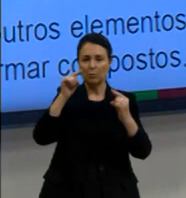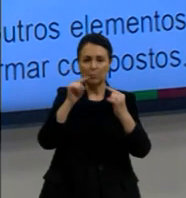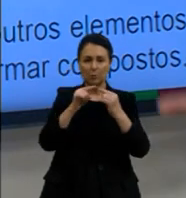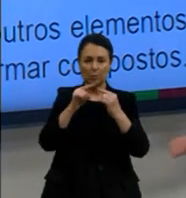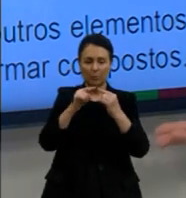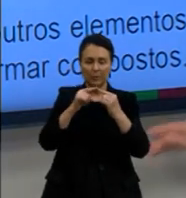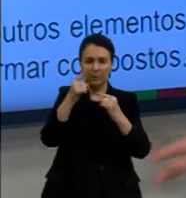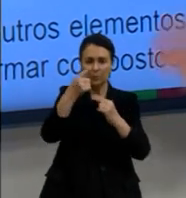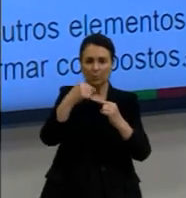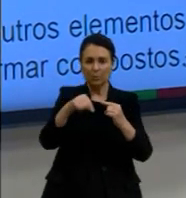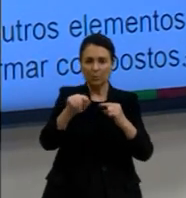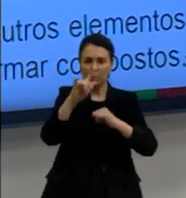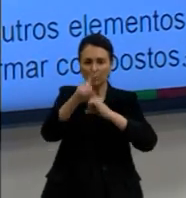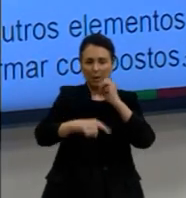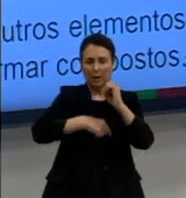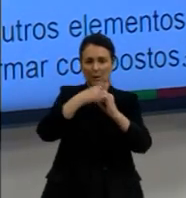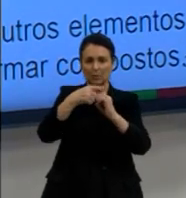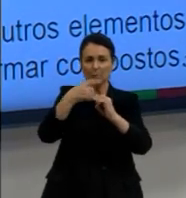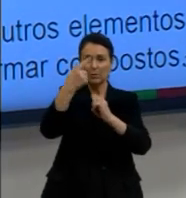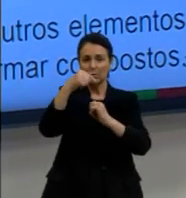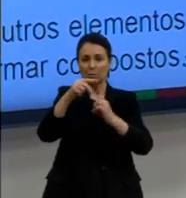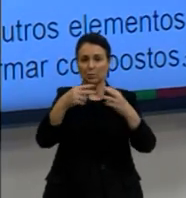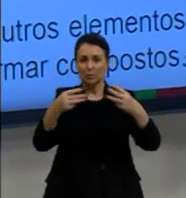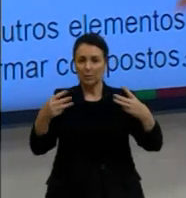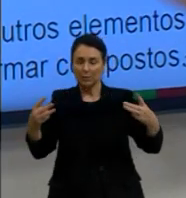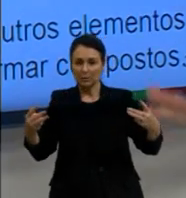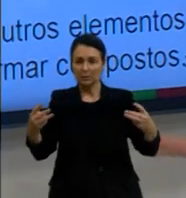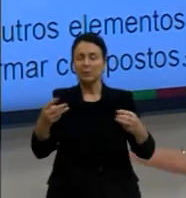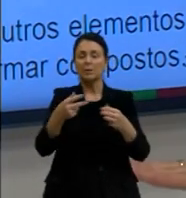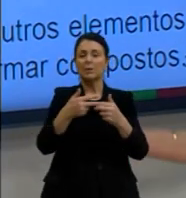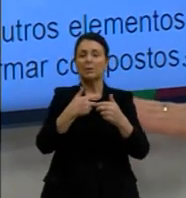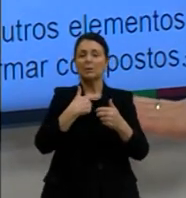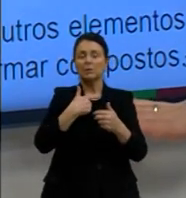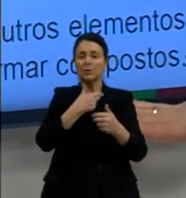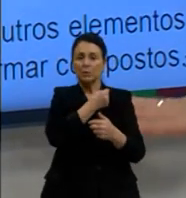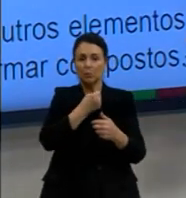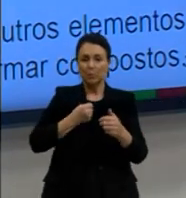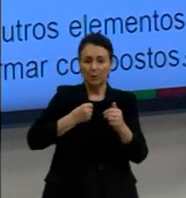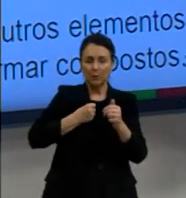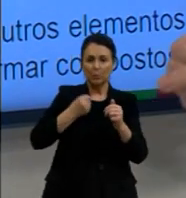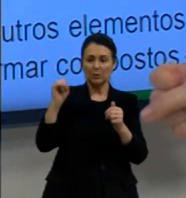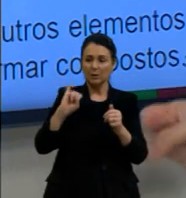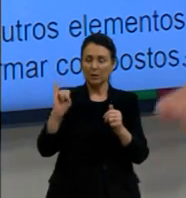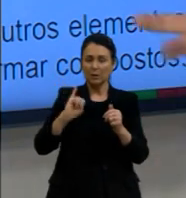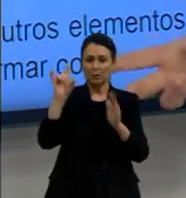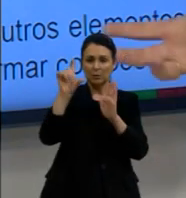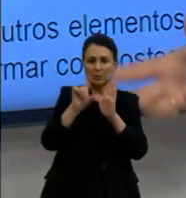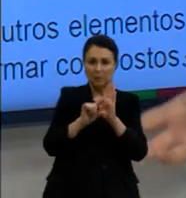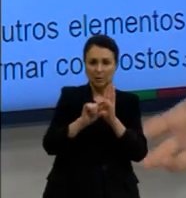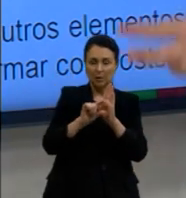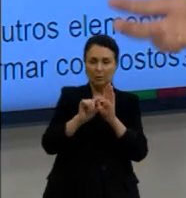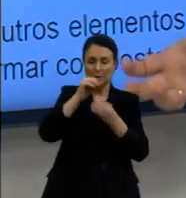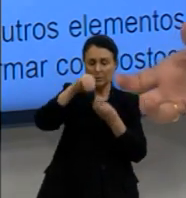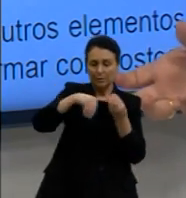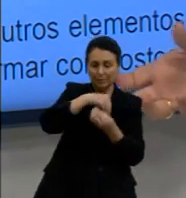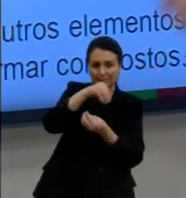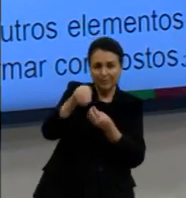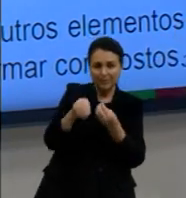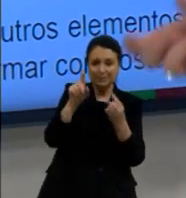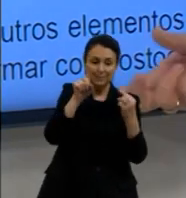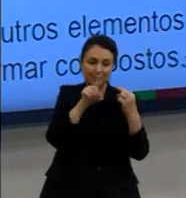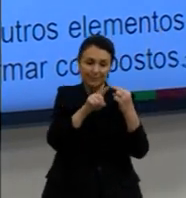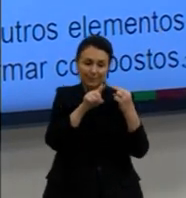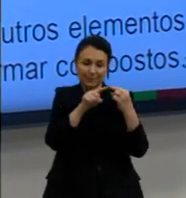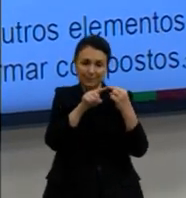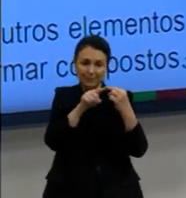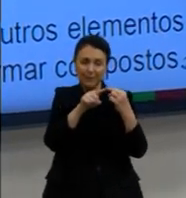átomos de outros elementos em proporções de números inteiros pequenos para formar substâncias, sim, porque é a formação dos